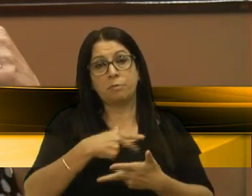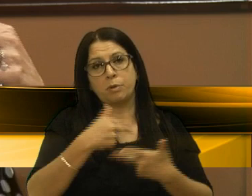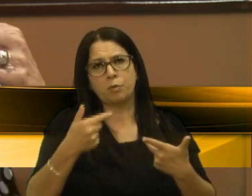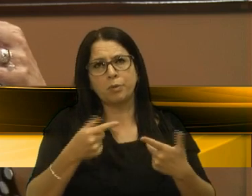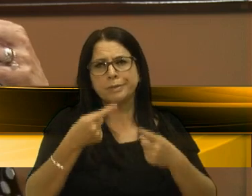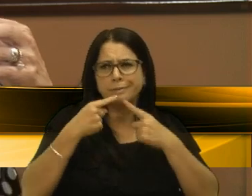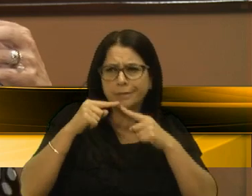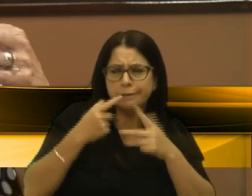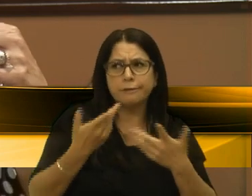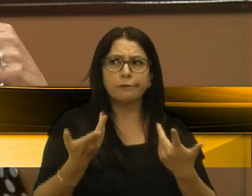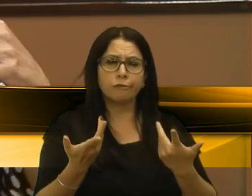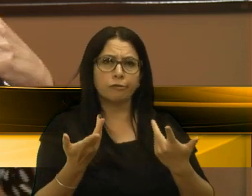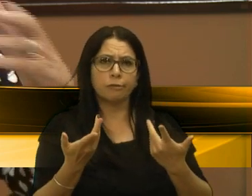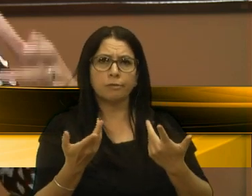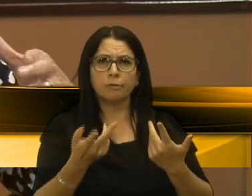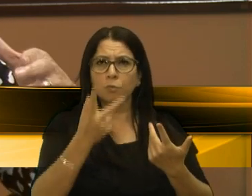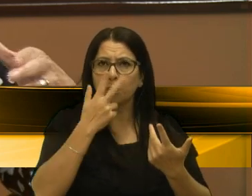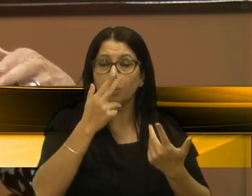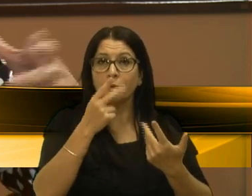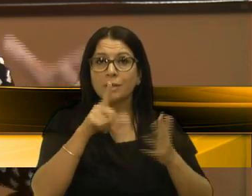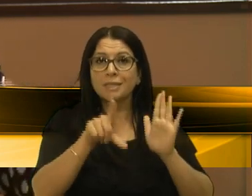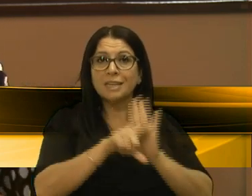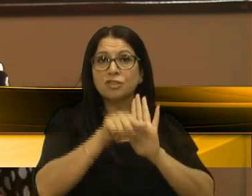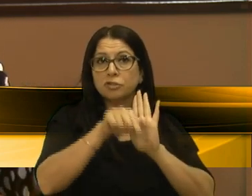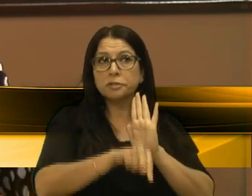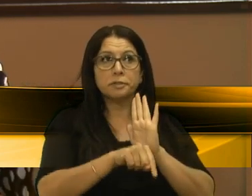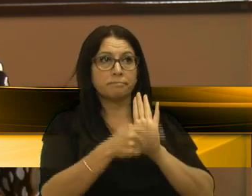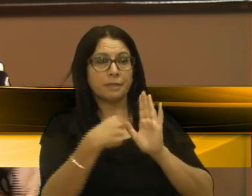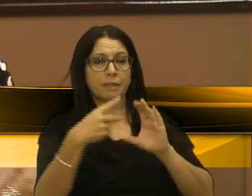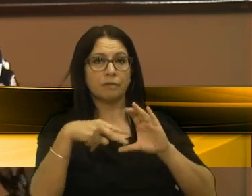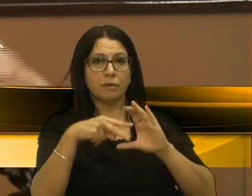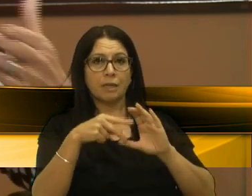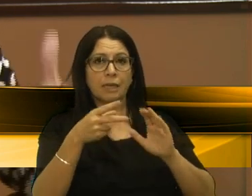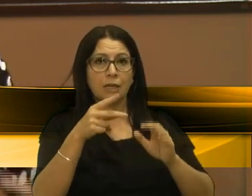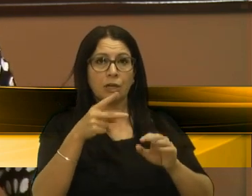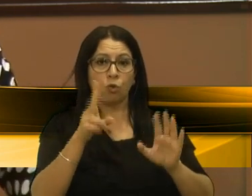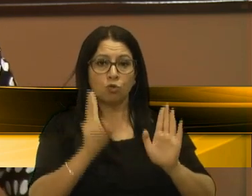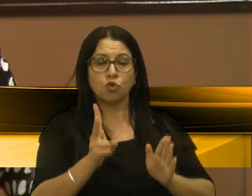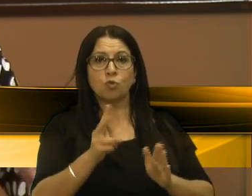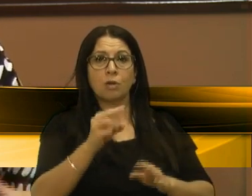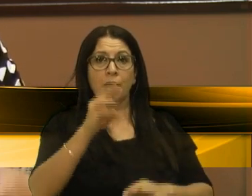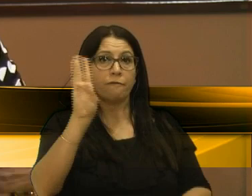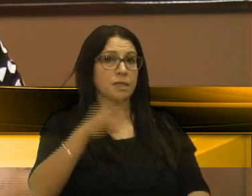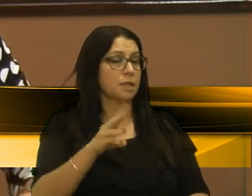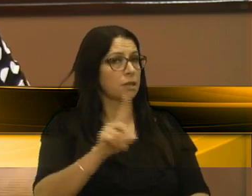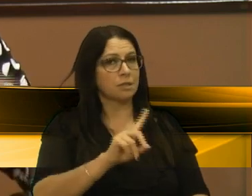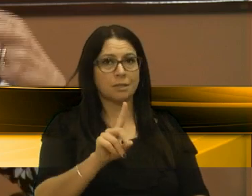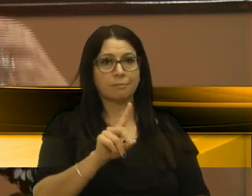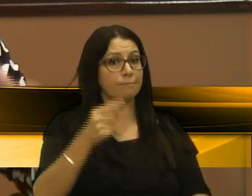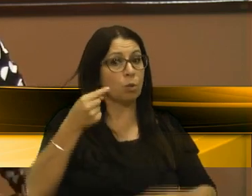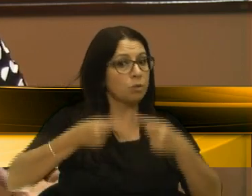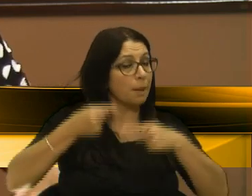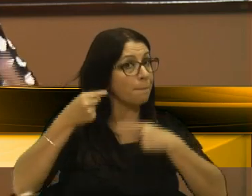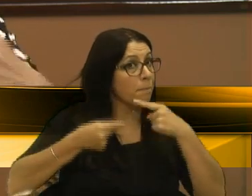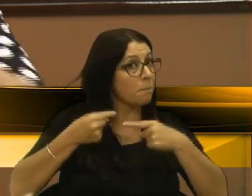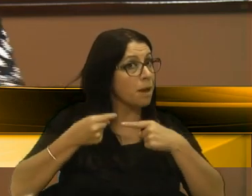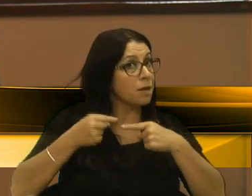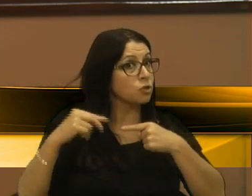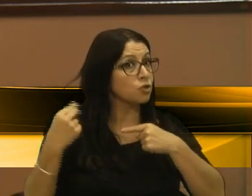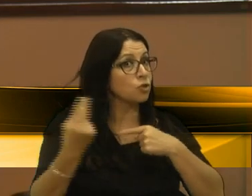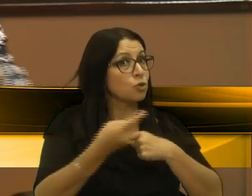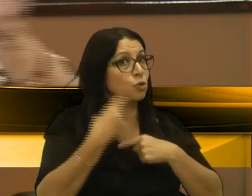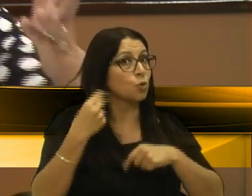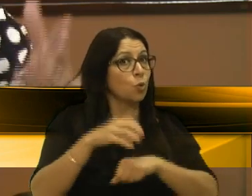críticas, assim, como se essa legislatura quisesse manter a visate. É muito maior do que isso. É um debate do transporte público,